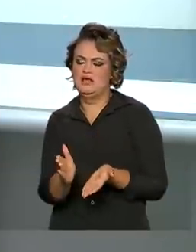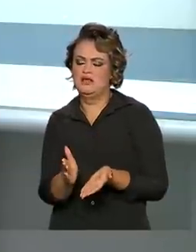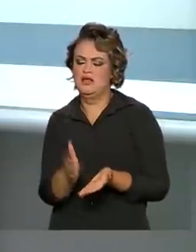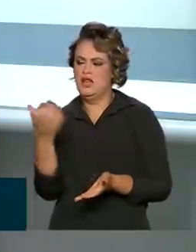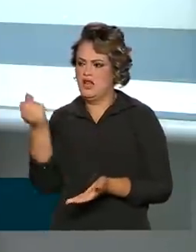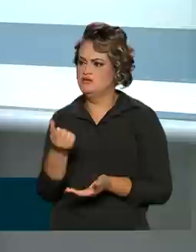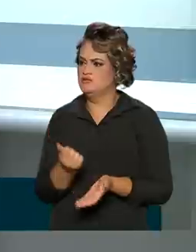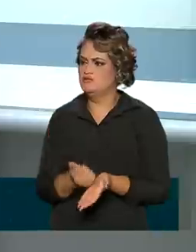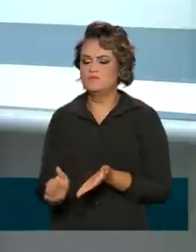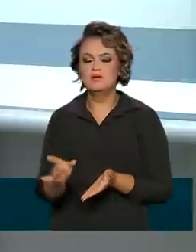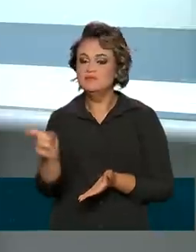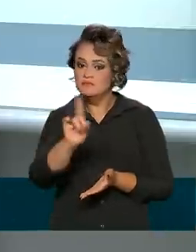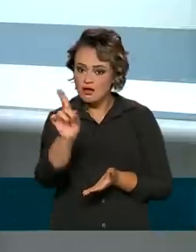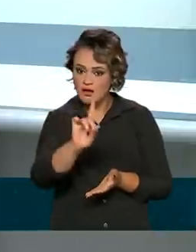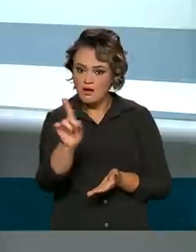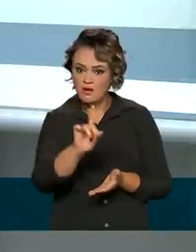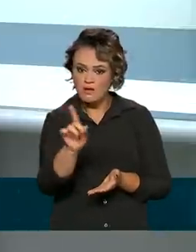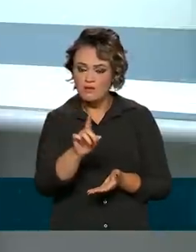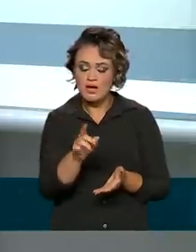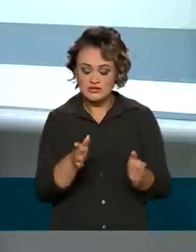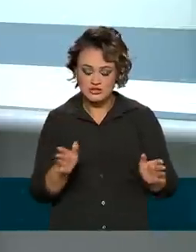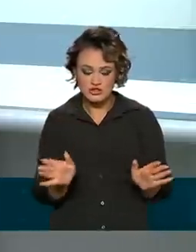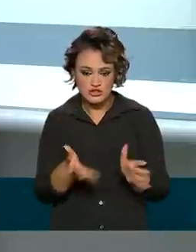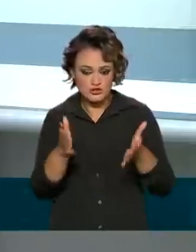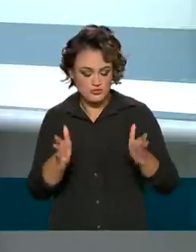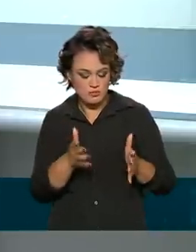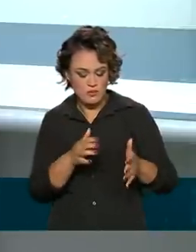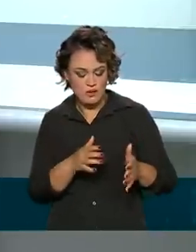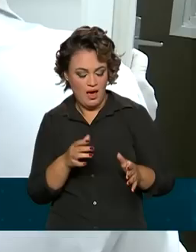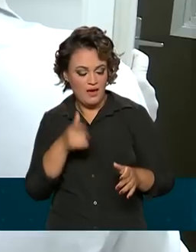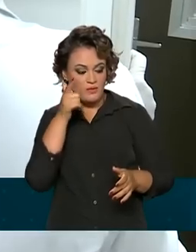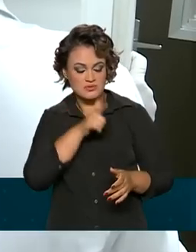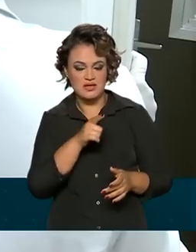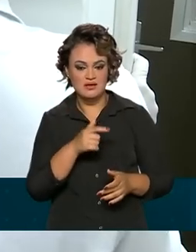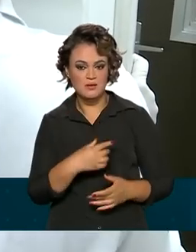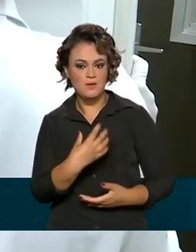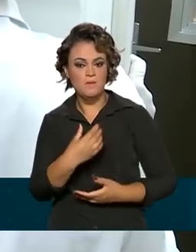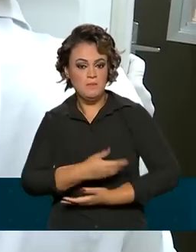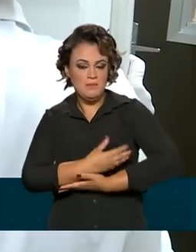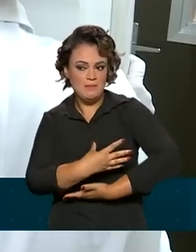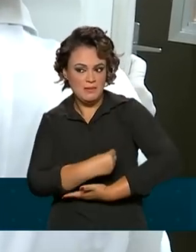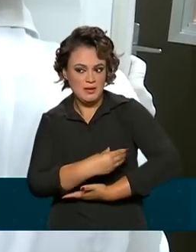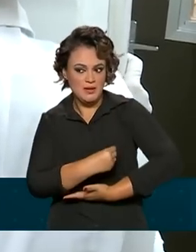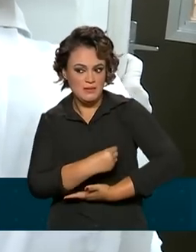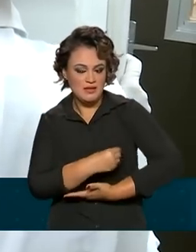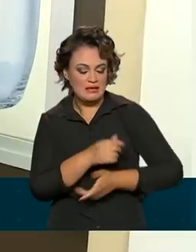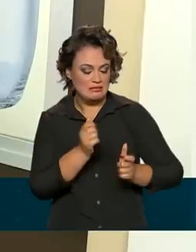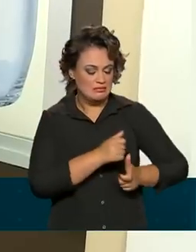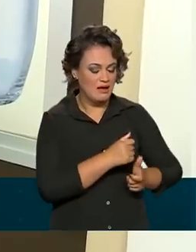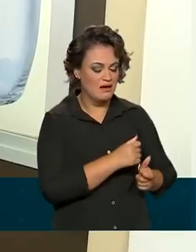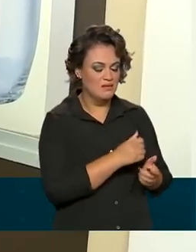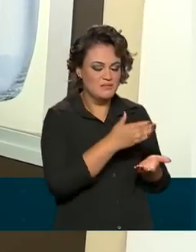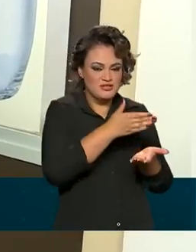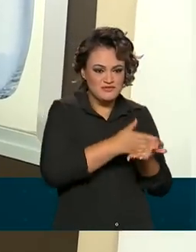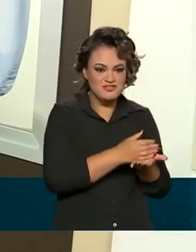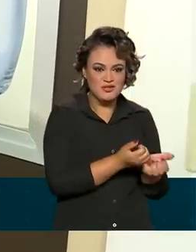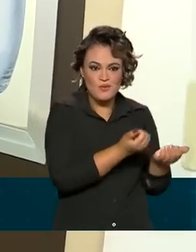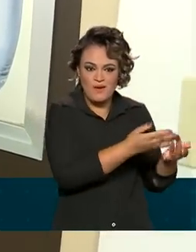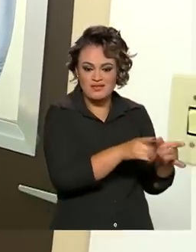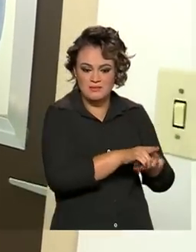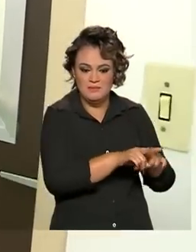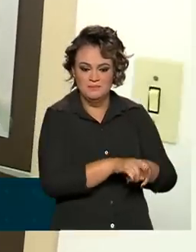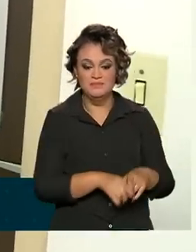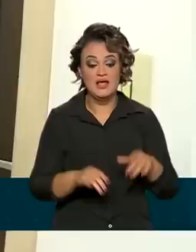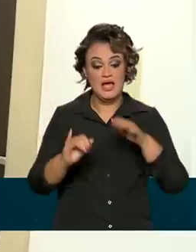o que a gente estimula é o que a gente produz. Então nem sempre precisa estar sobrando leite para doar. O Instituto Fernandes